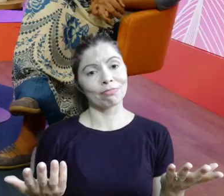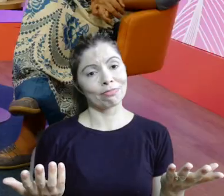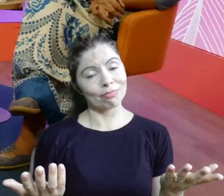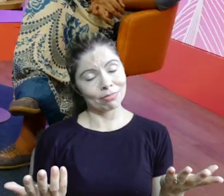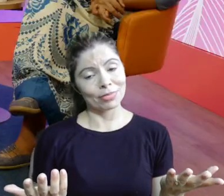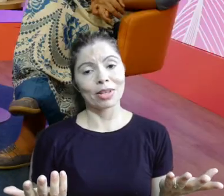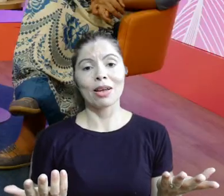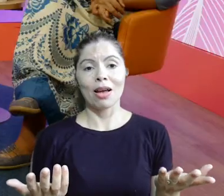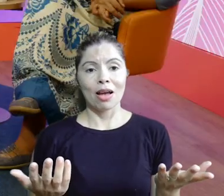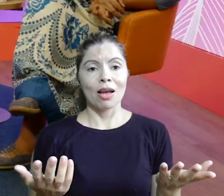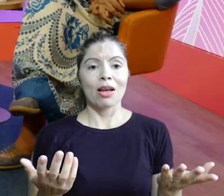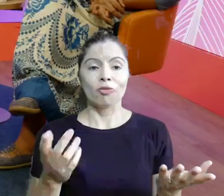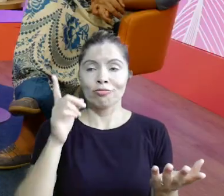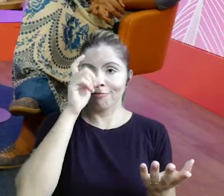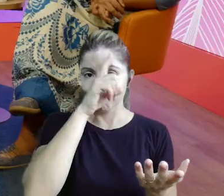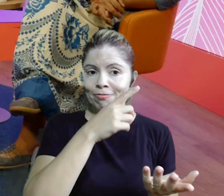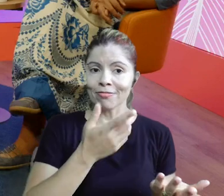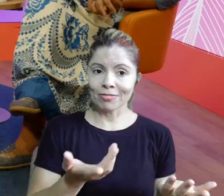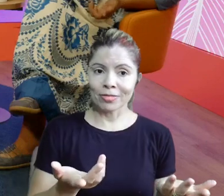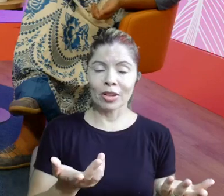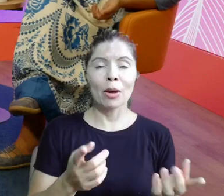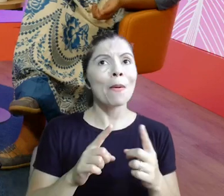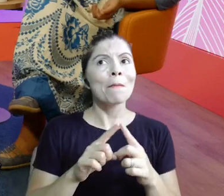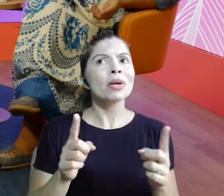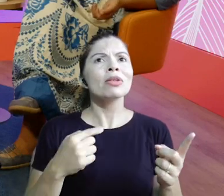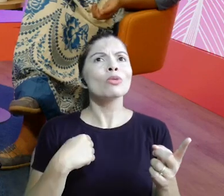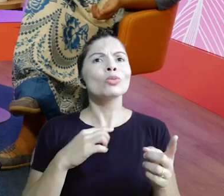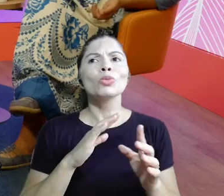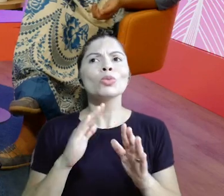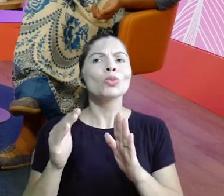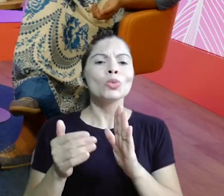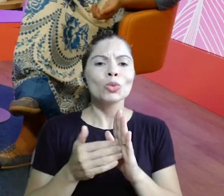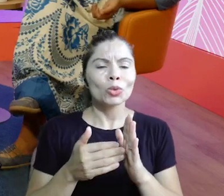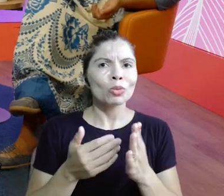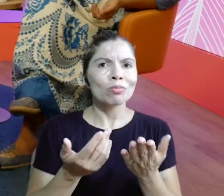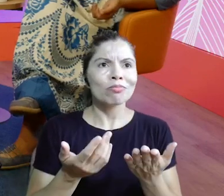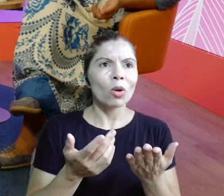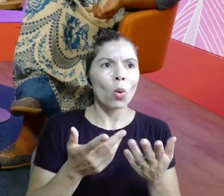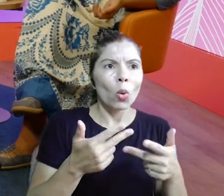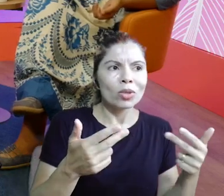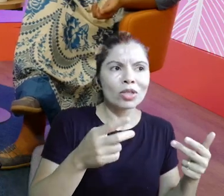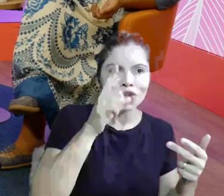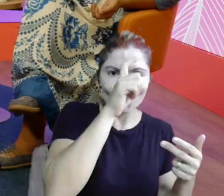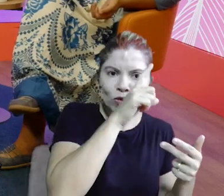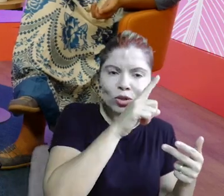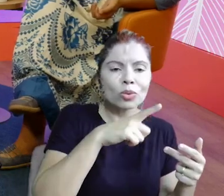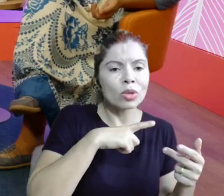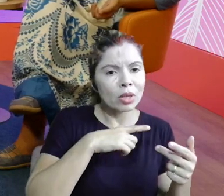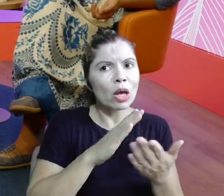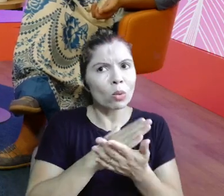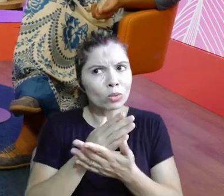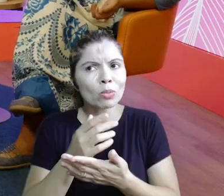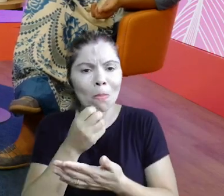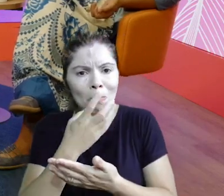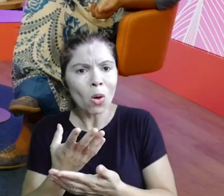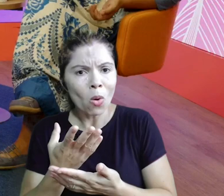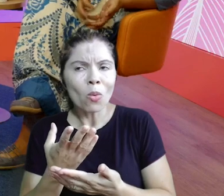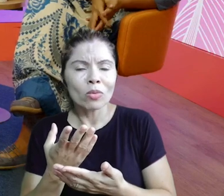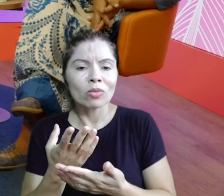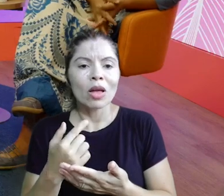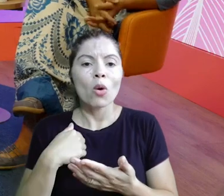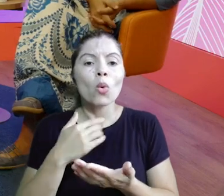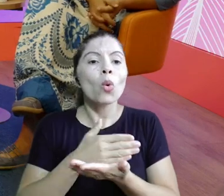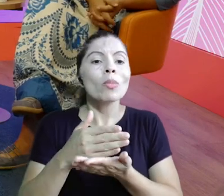Eita. Aí a pandemia veio, mas de tudo tem um lado bom, né? Então, na